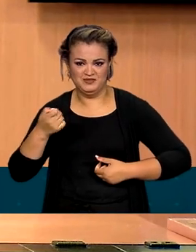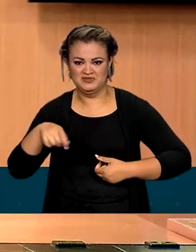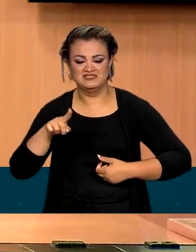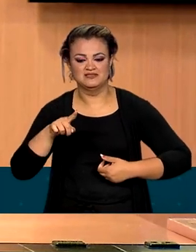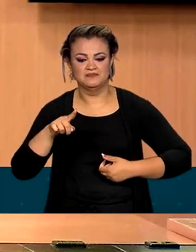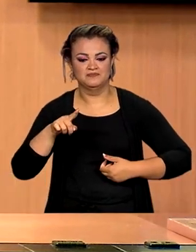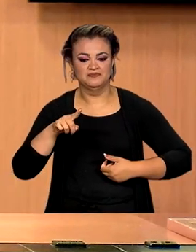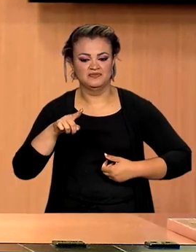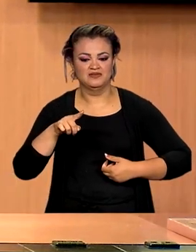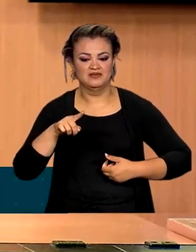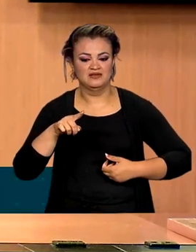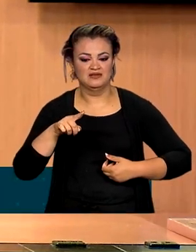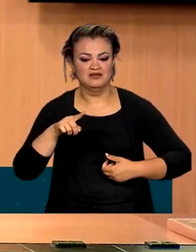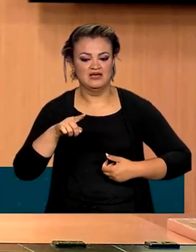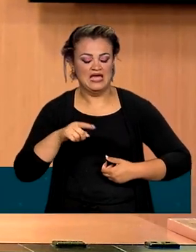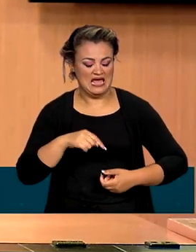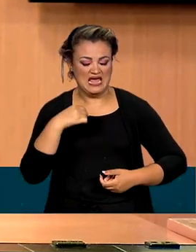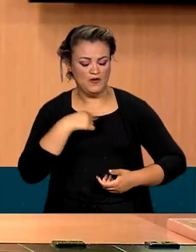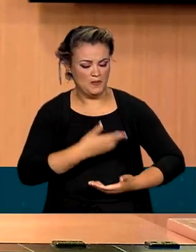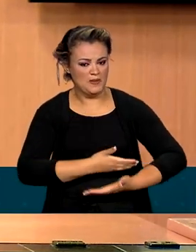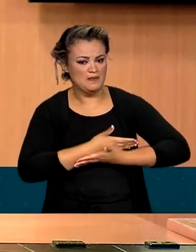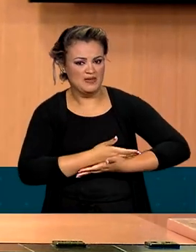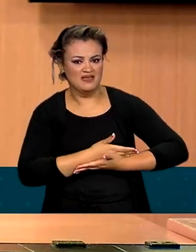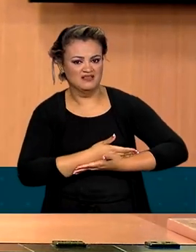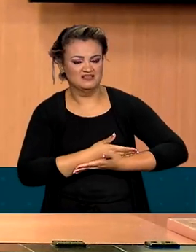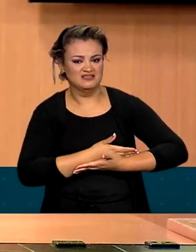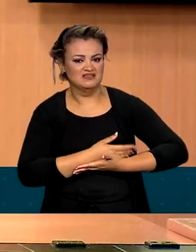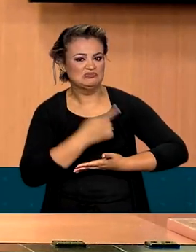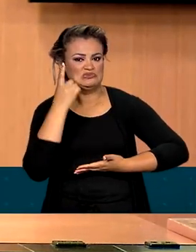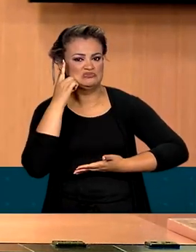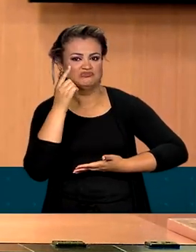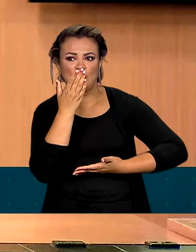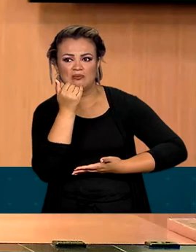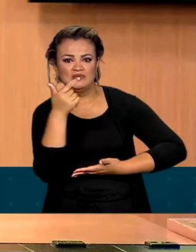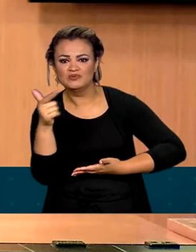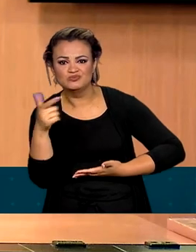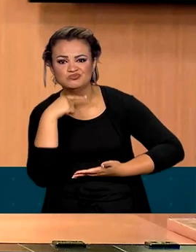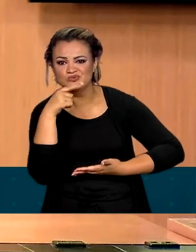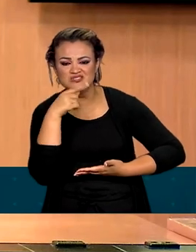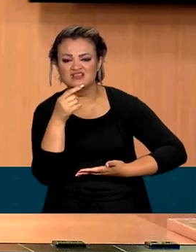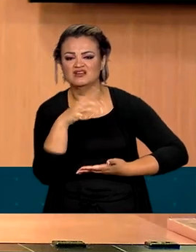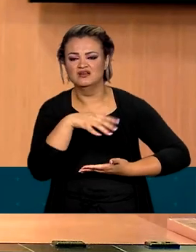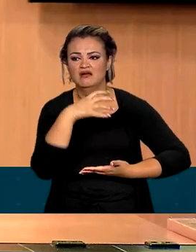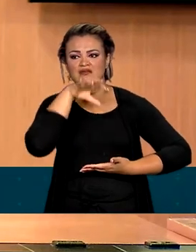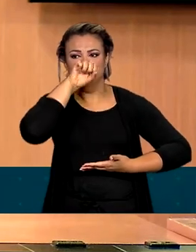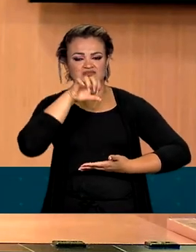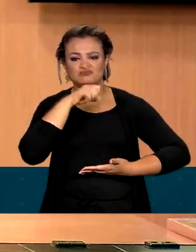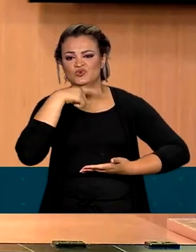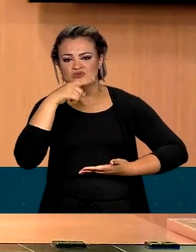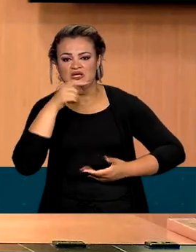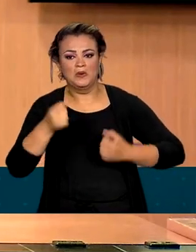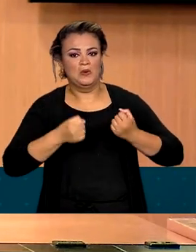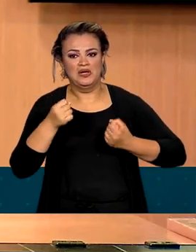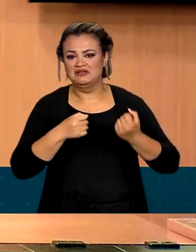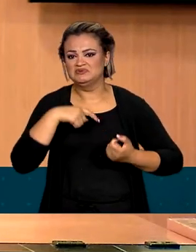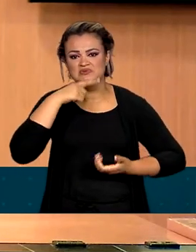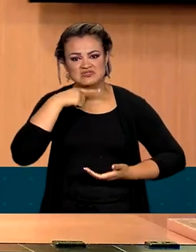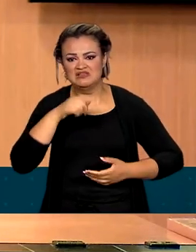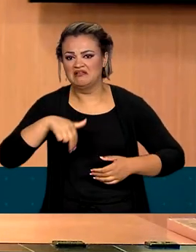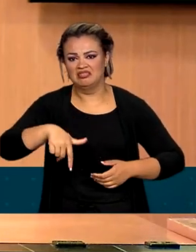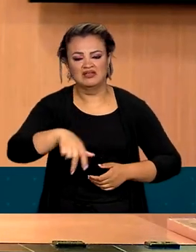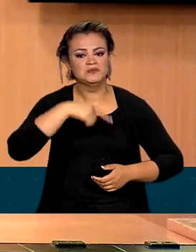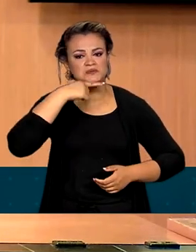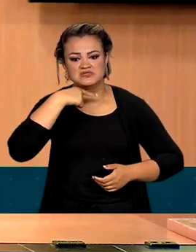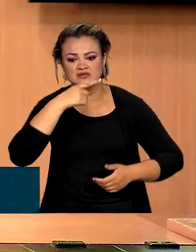A primeira infância de um bebê que não sabia comer, não sabia respirar, não sabia correr, não sabia andar.